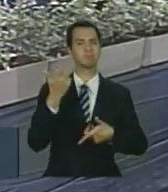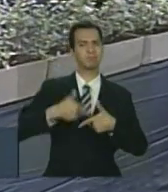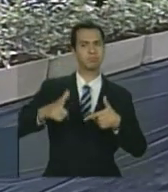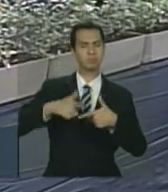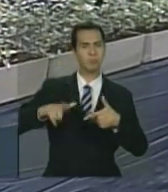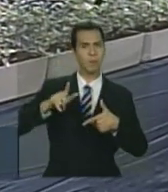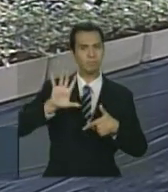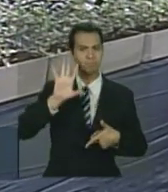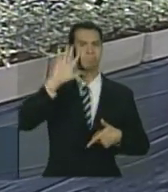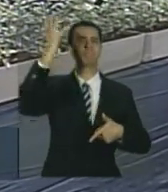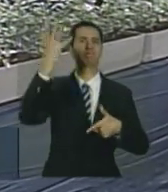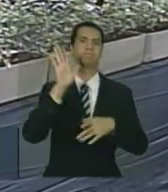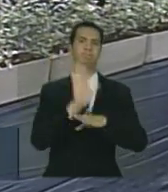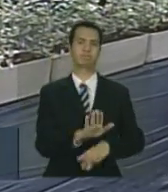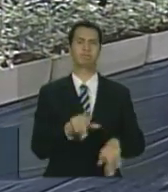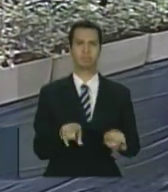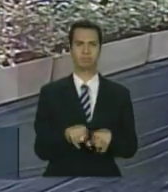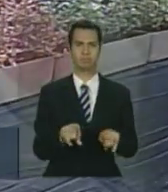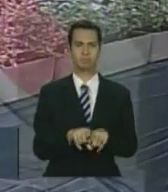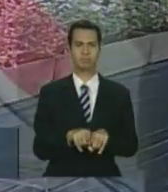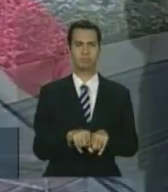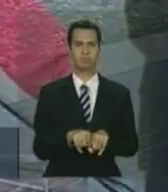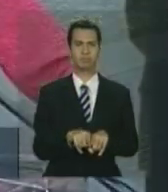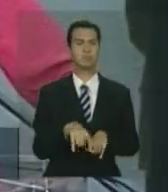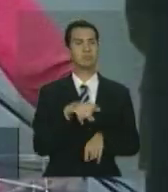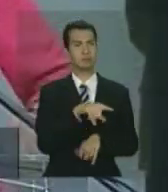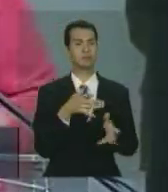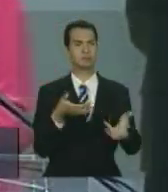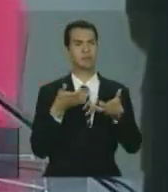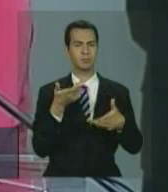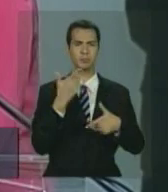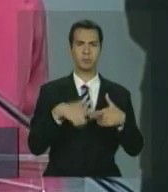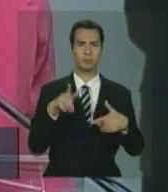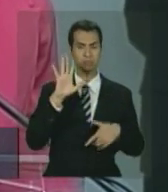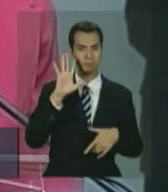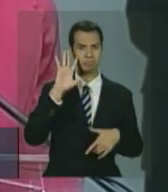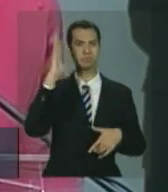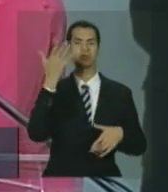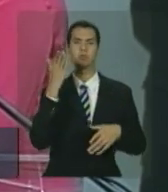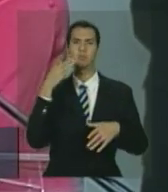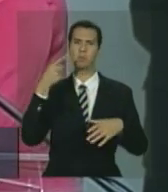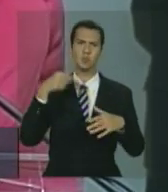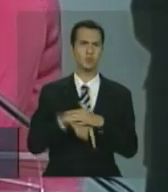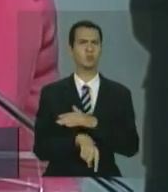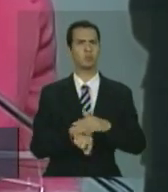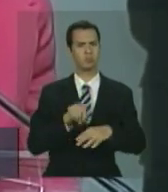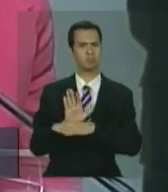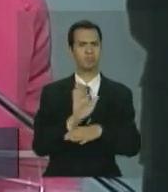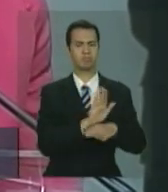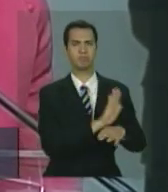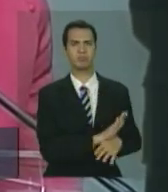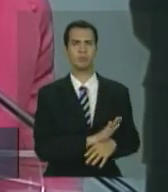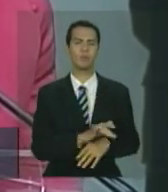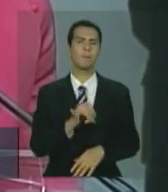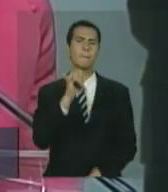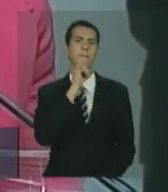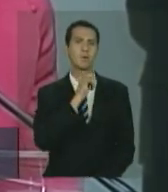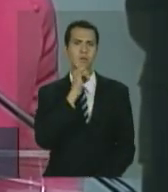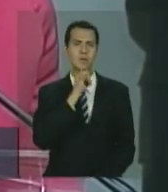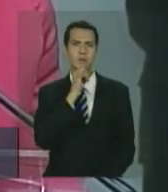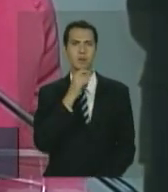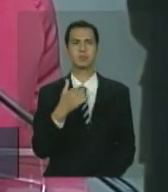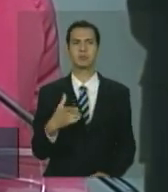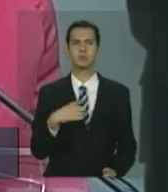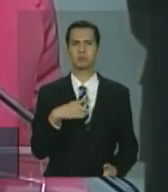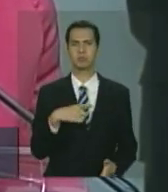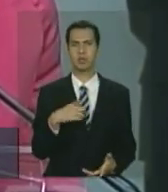governo e de solucionar de forma muito profunda. É o caso, por exemplo, das construções